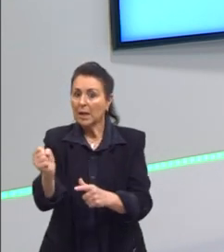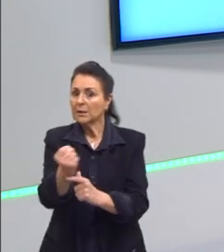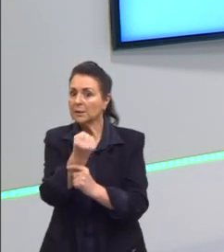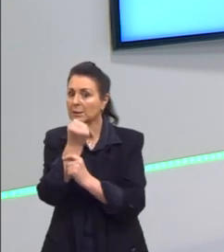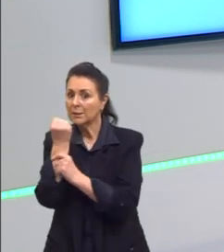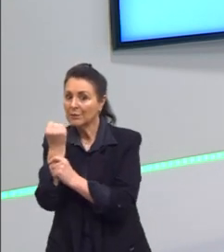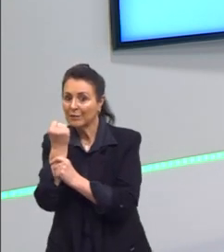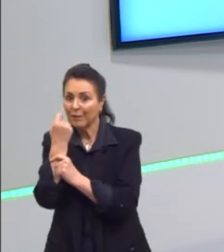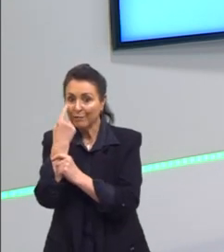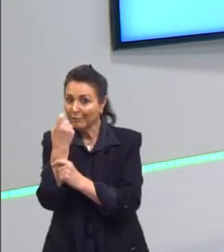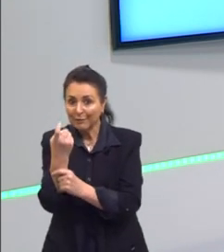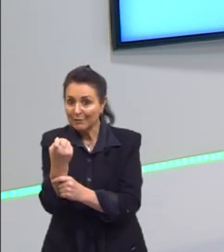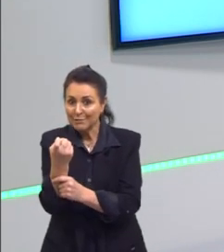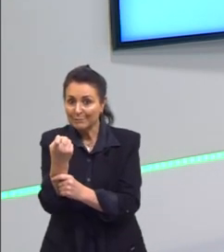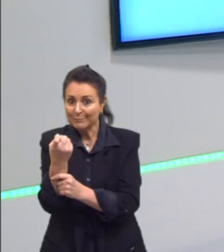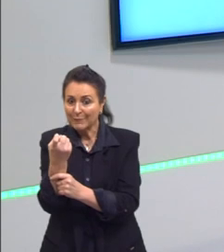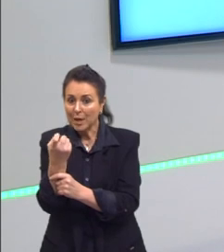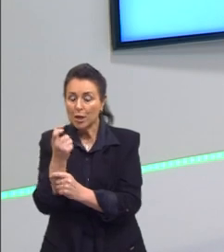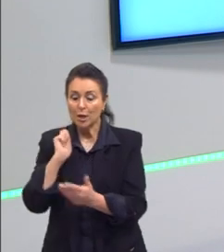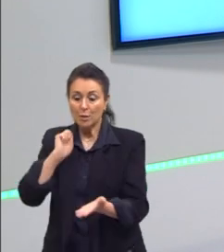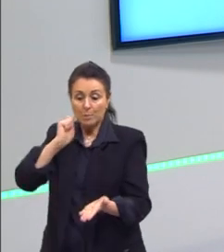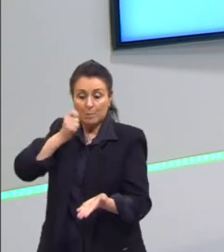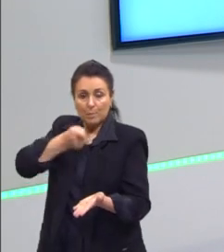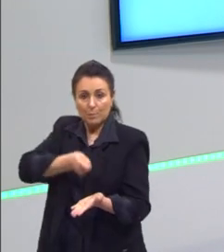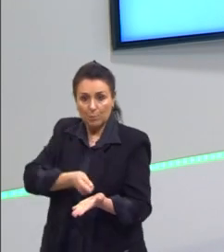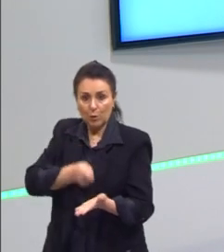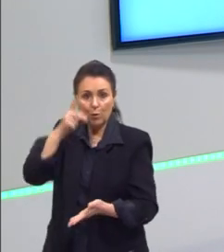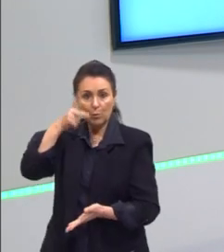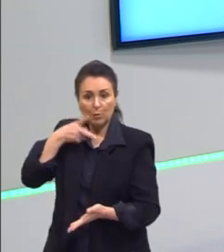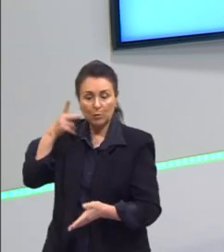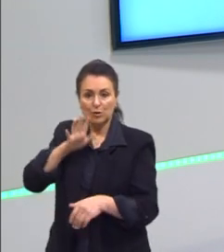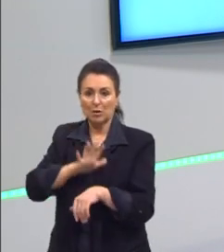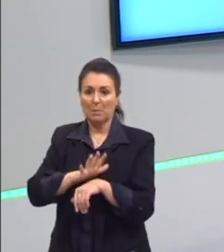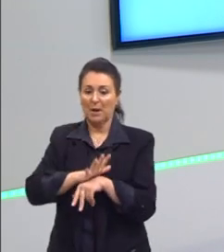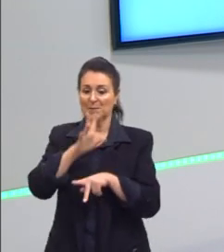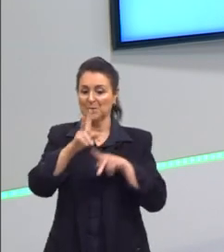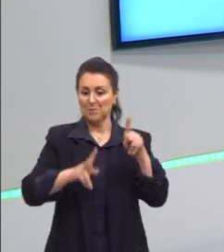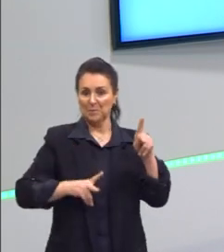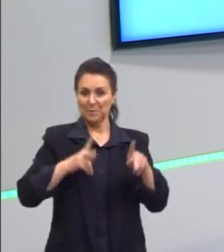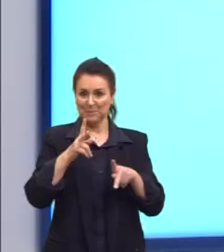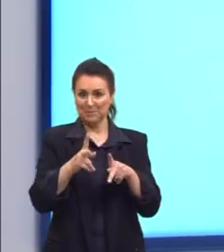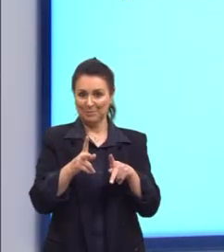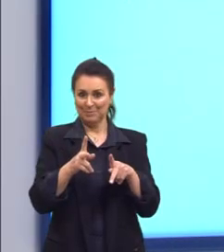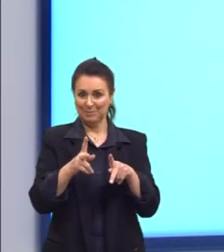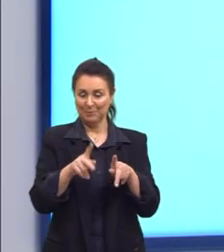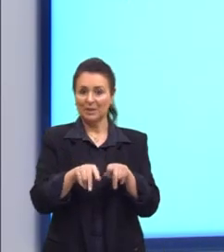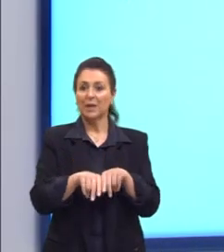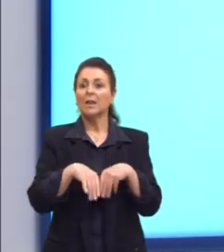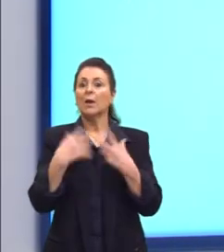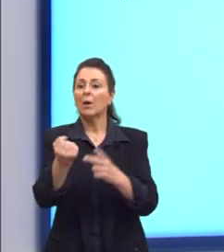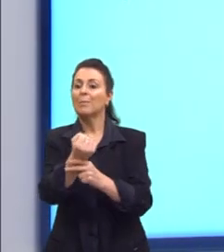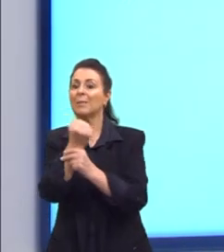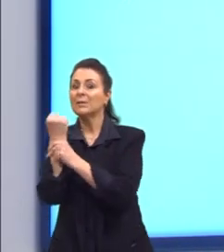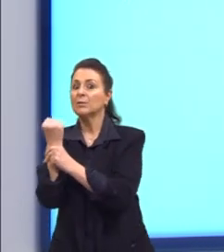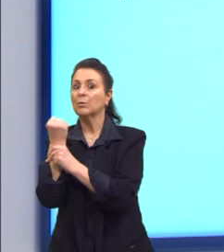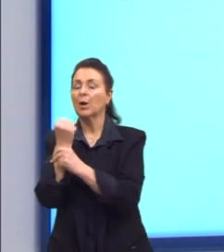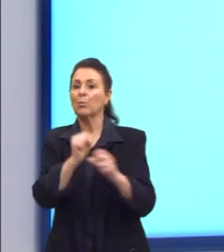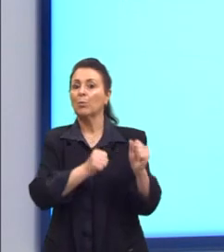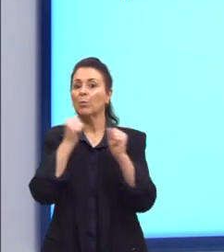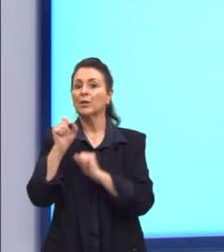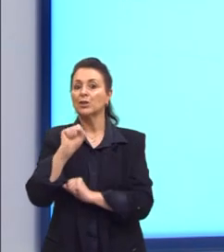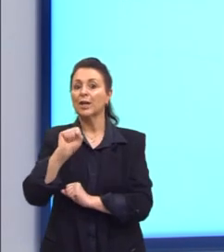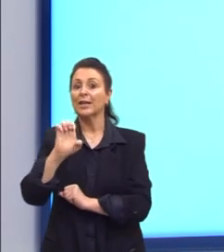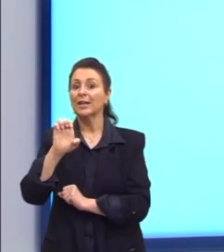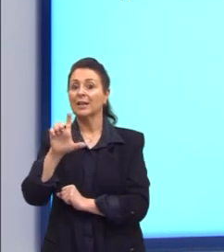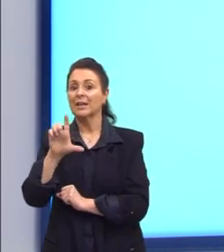interesses, ia impor uma política mais popular. Então, isso é para assegurar o poder da elite,